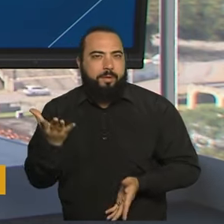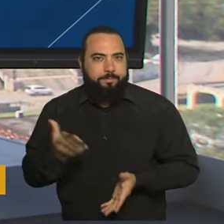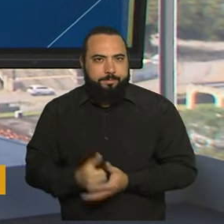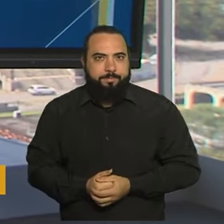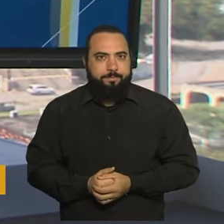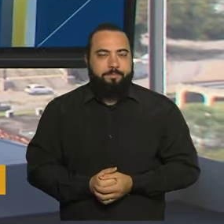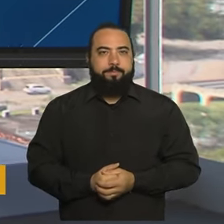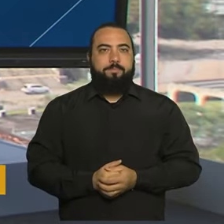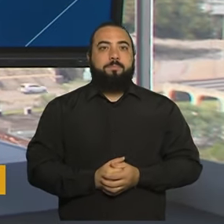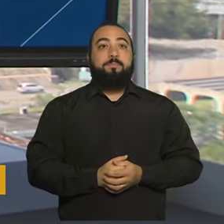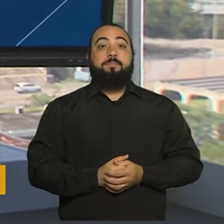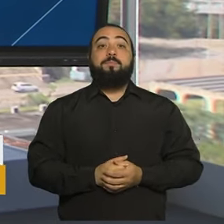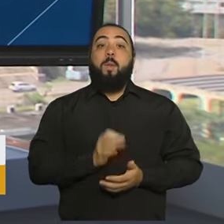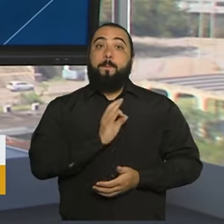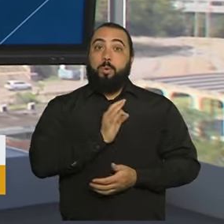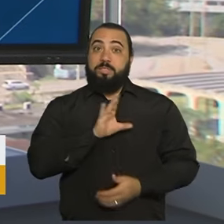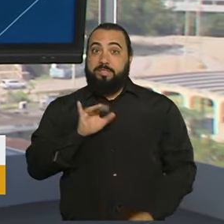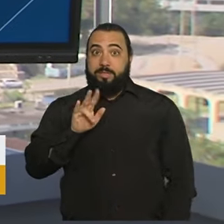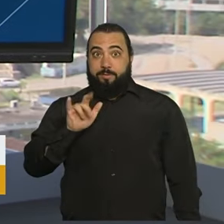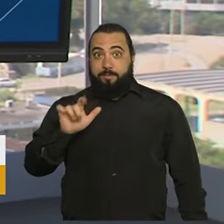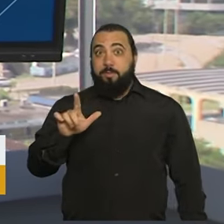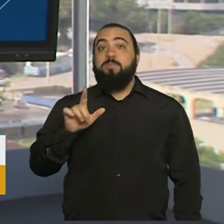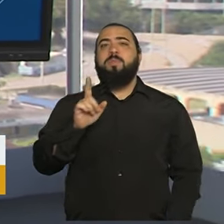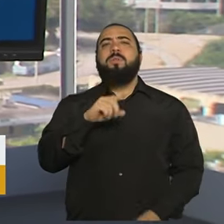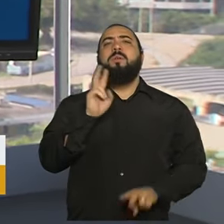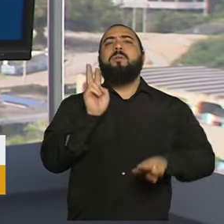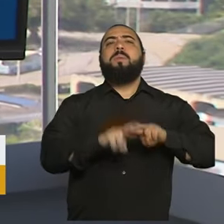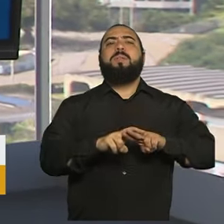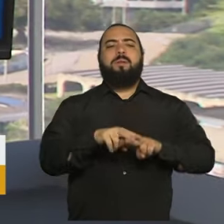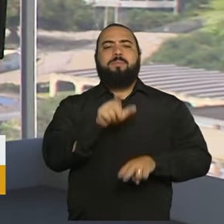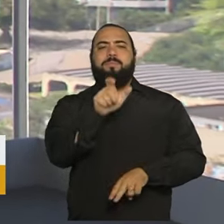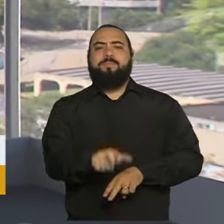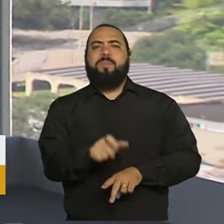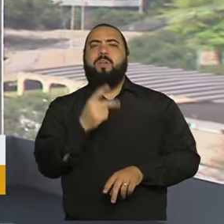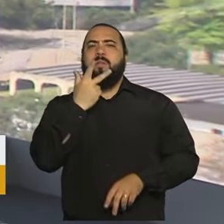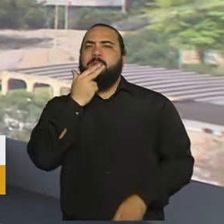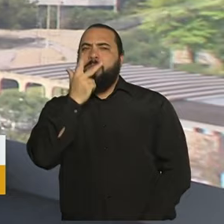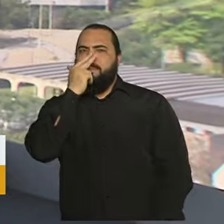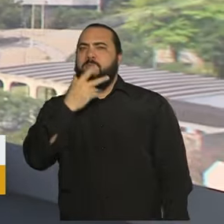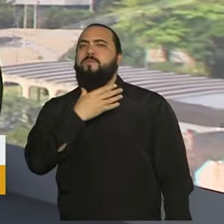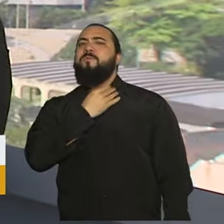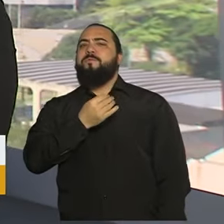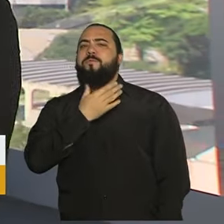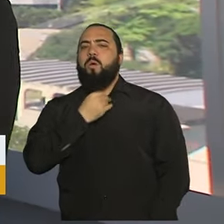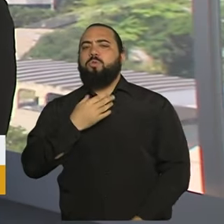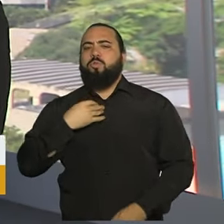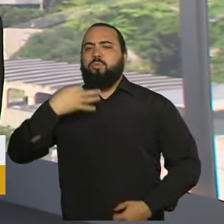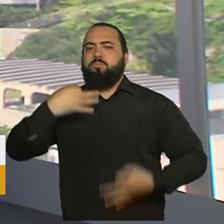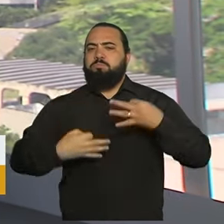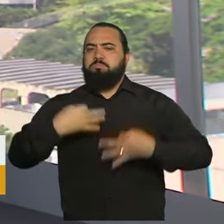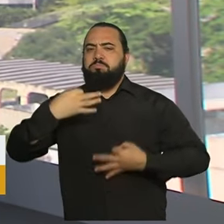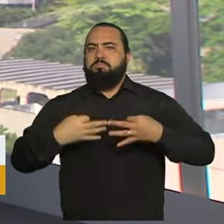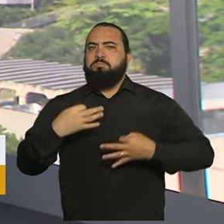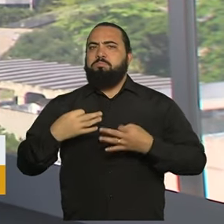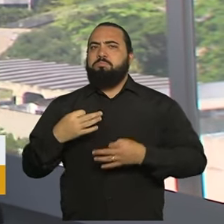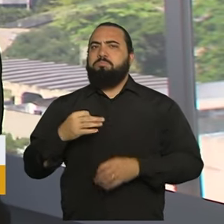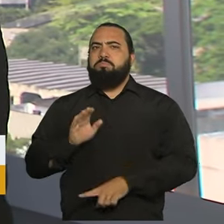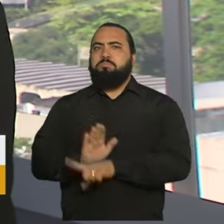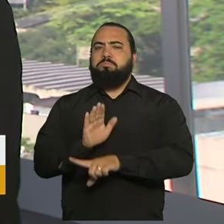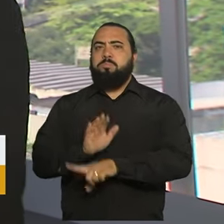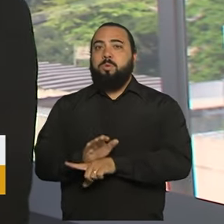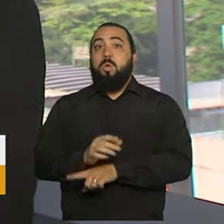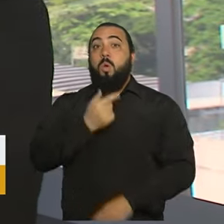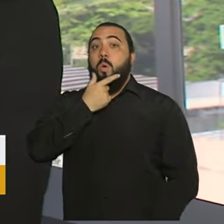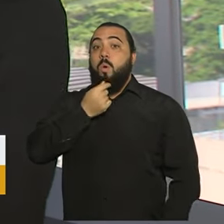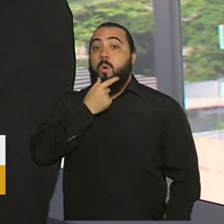A polícia civil prendeu em flagrante um suspeito de agir como falso promotor de justiça. Segundo as investigações, o homem se